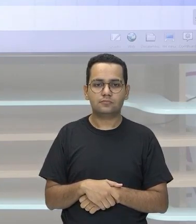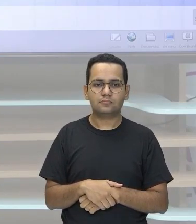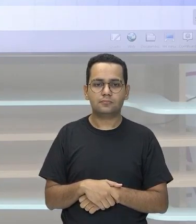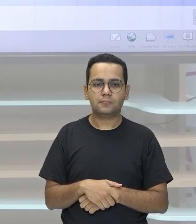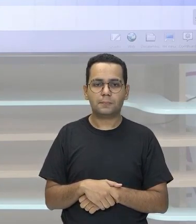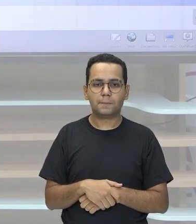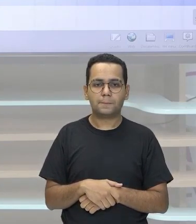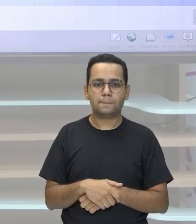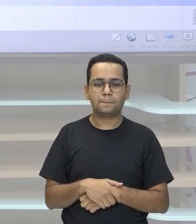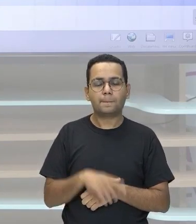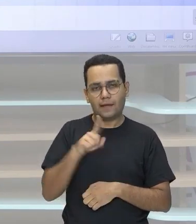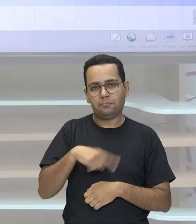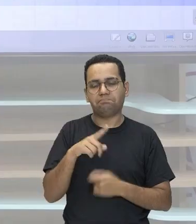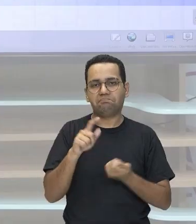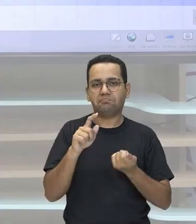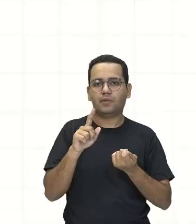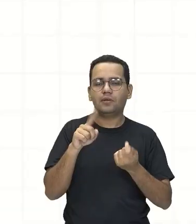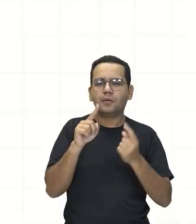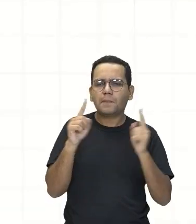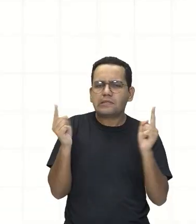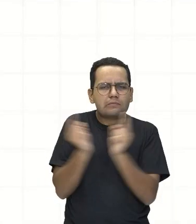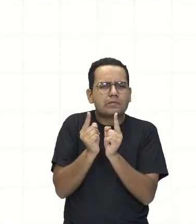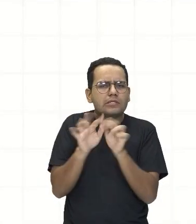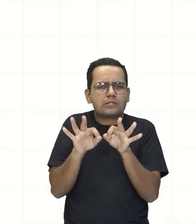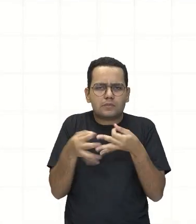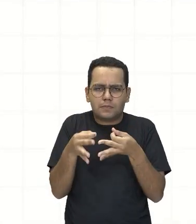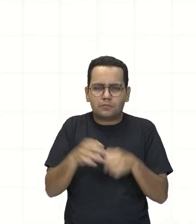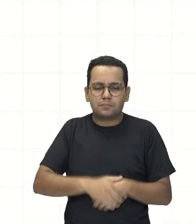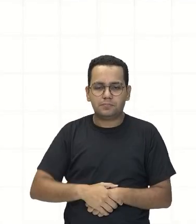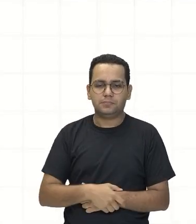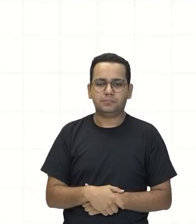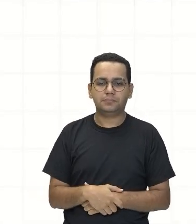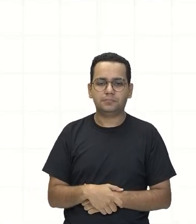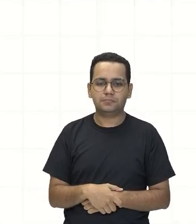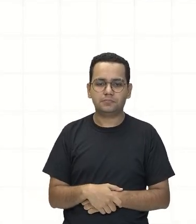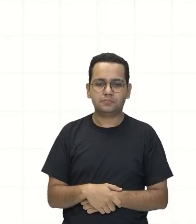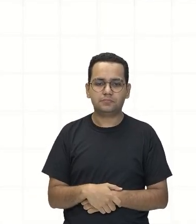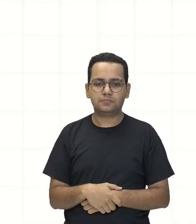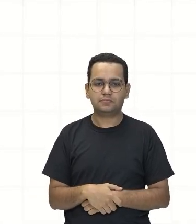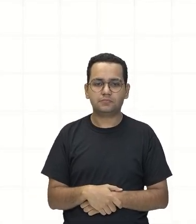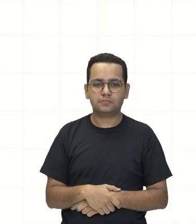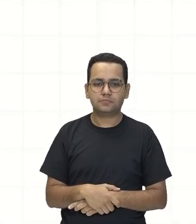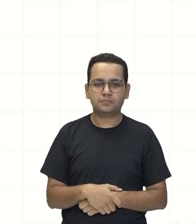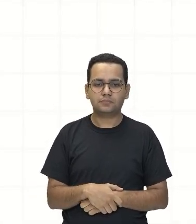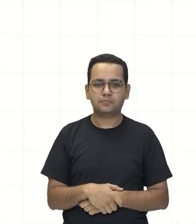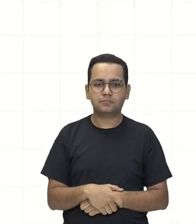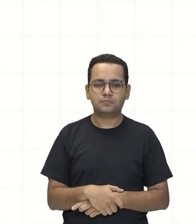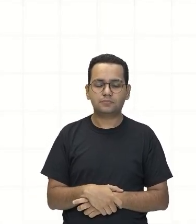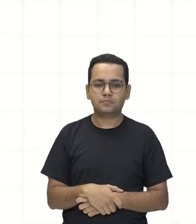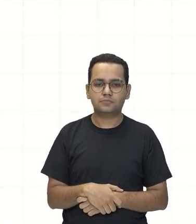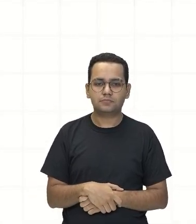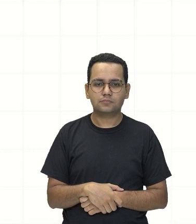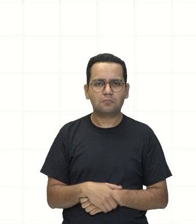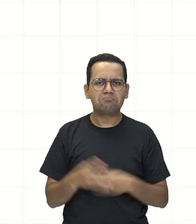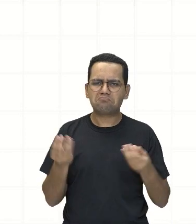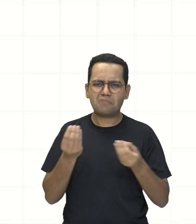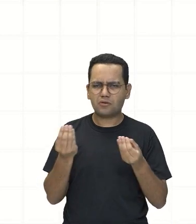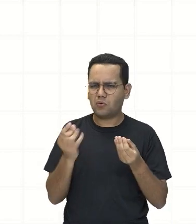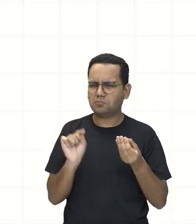mais compacta Vem comigo aqui Olha só Então O que eu vou fazer?